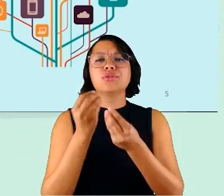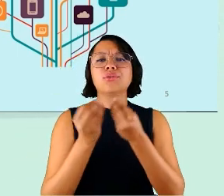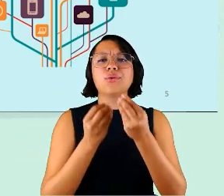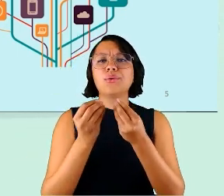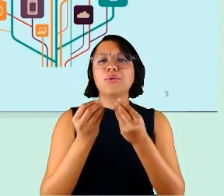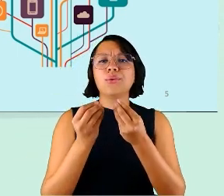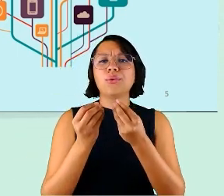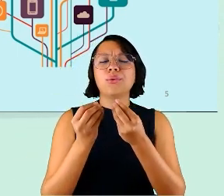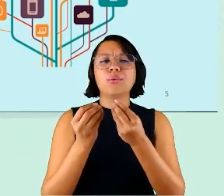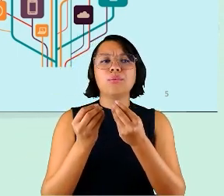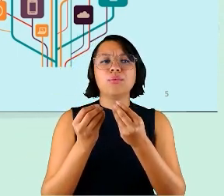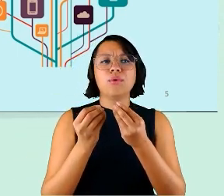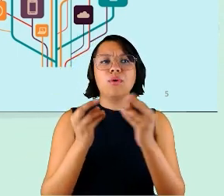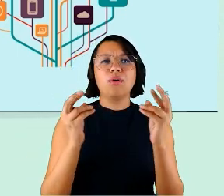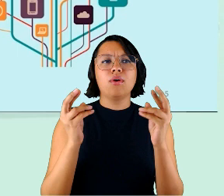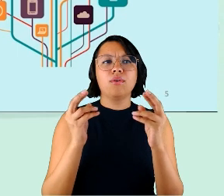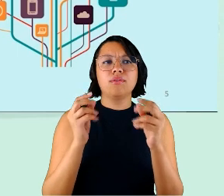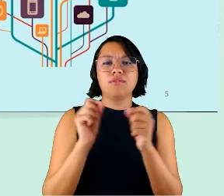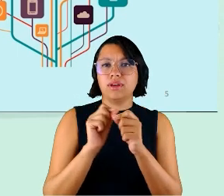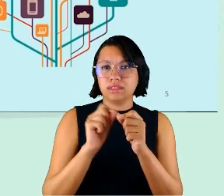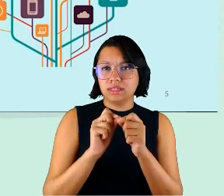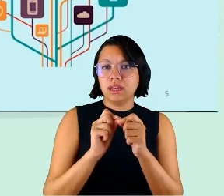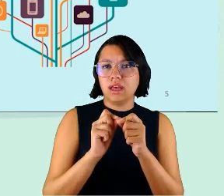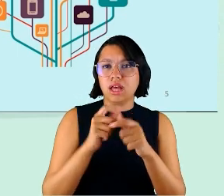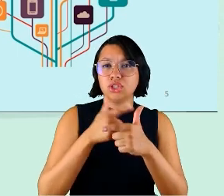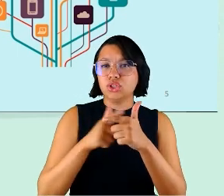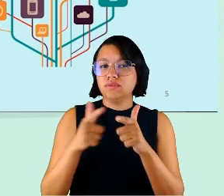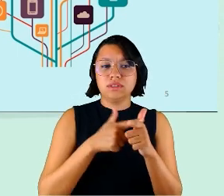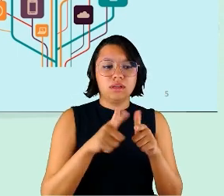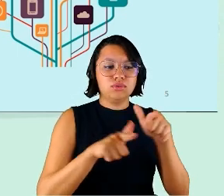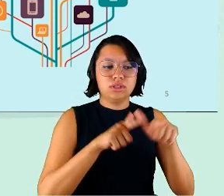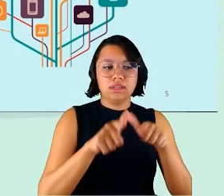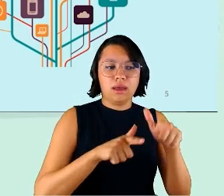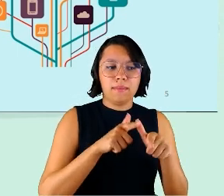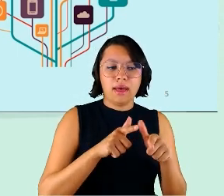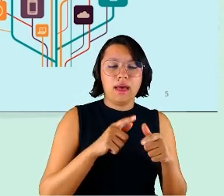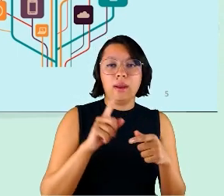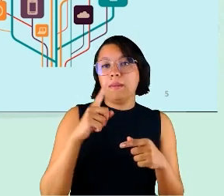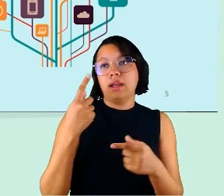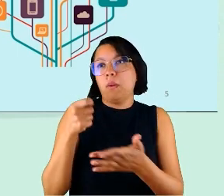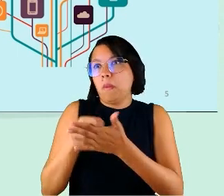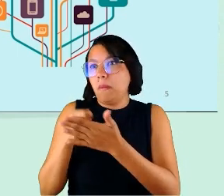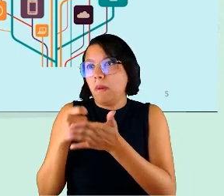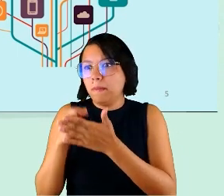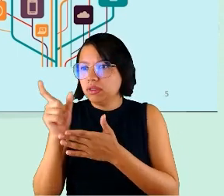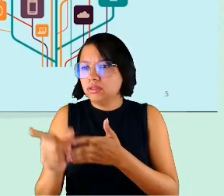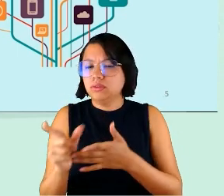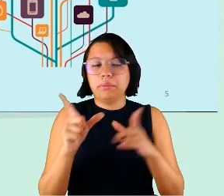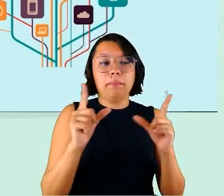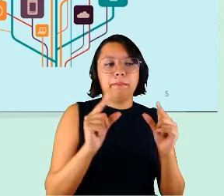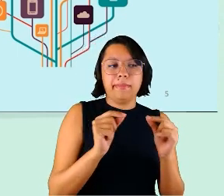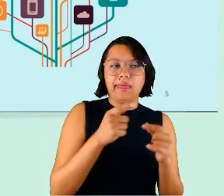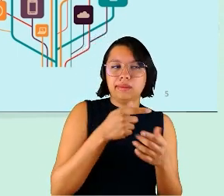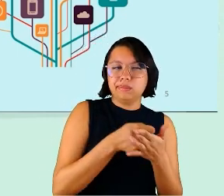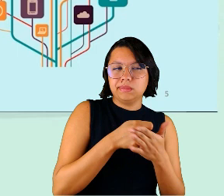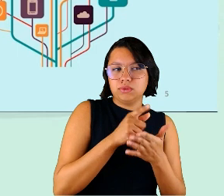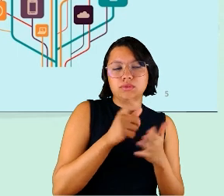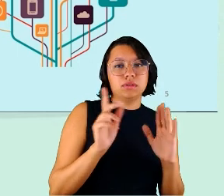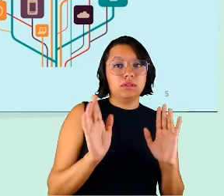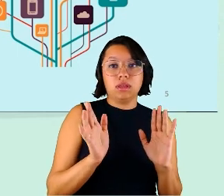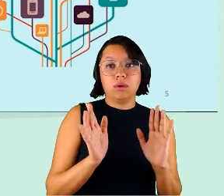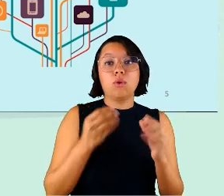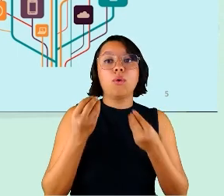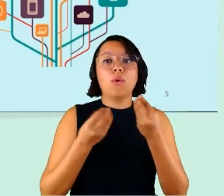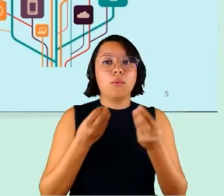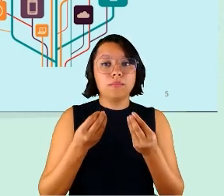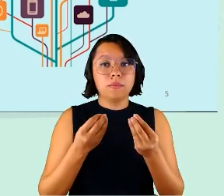as demandas de trabalho de modo a não ser injusto com uns, exigindo mais de uns e muito menos de outros. Então, começou